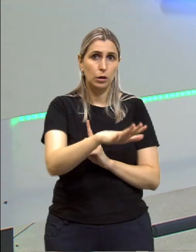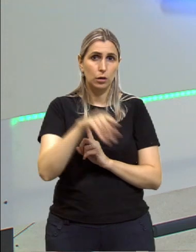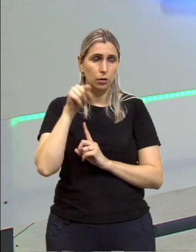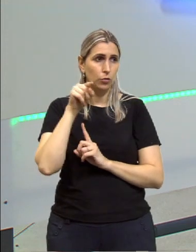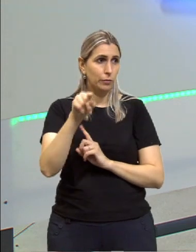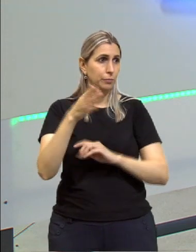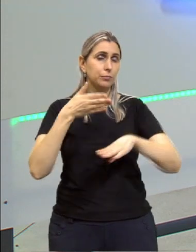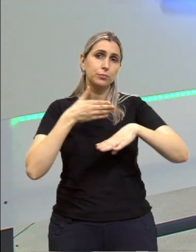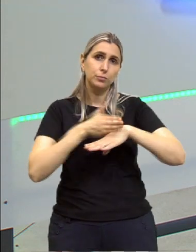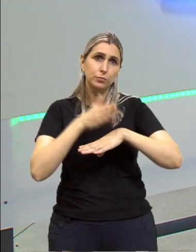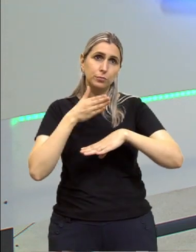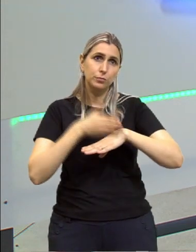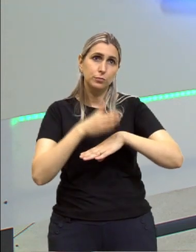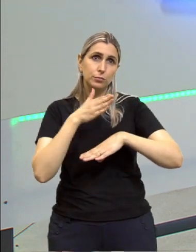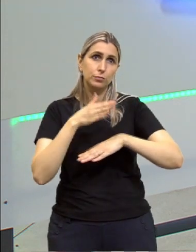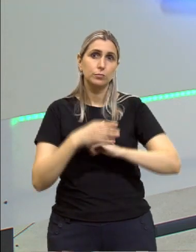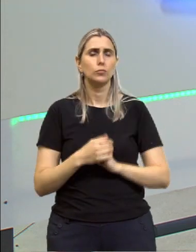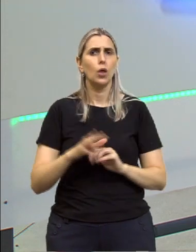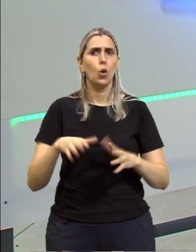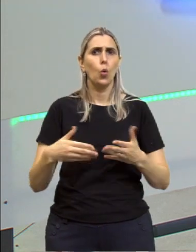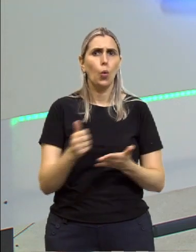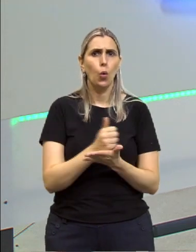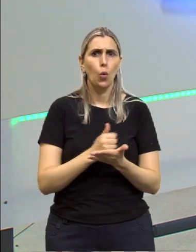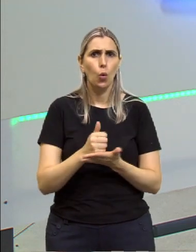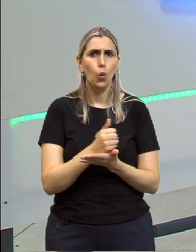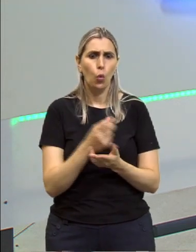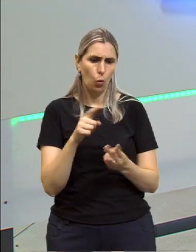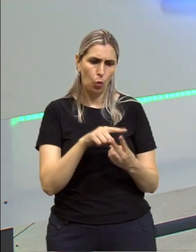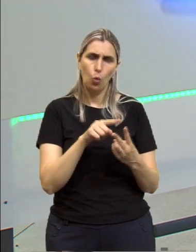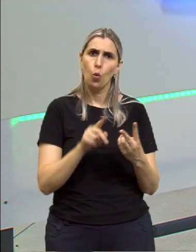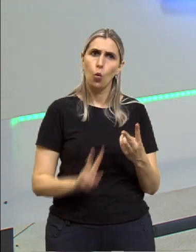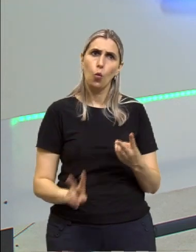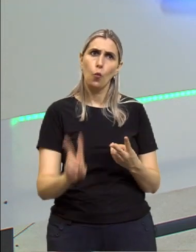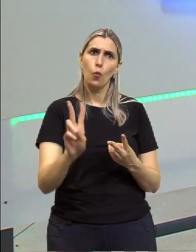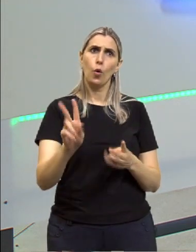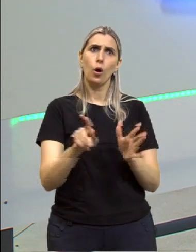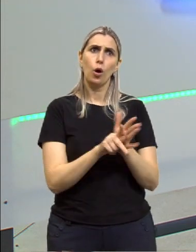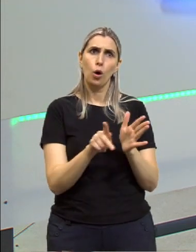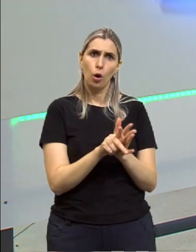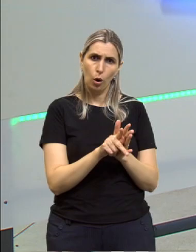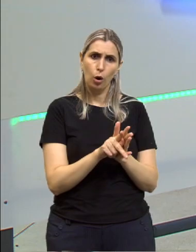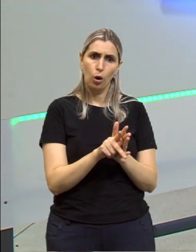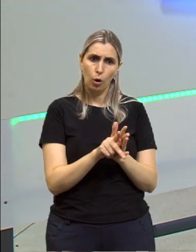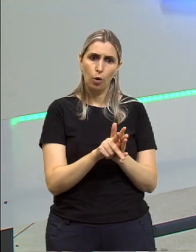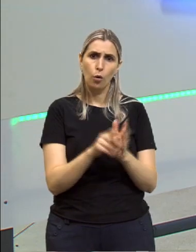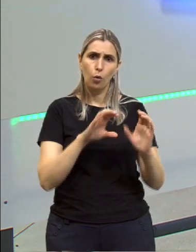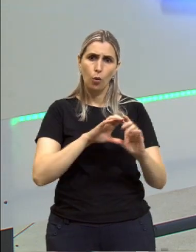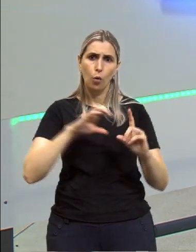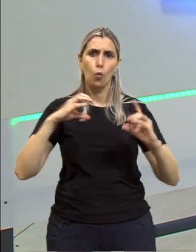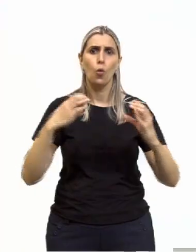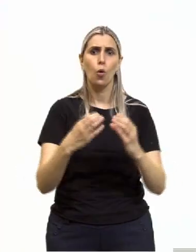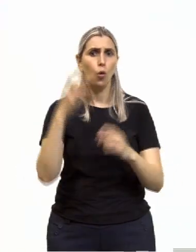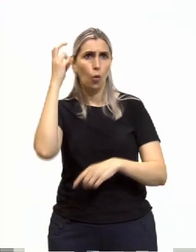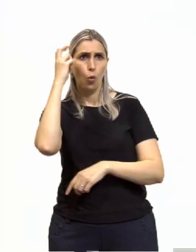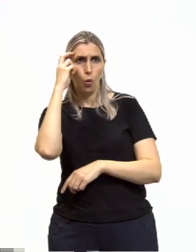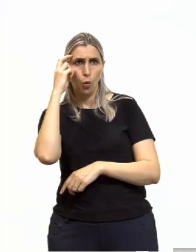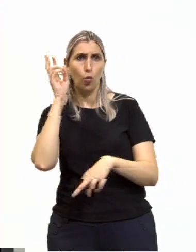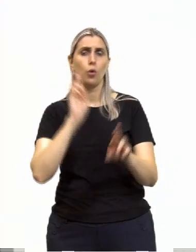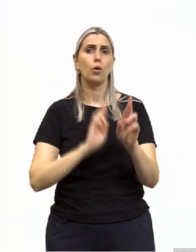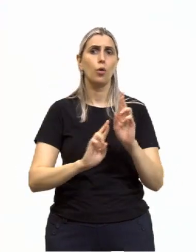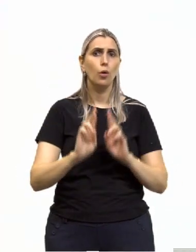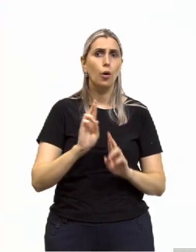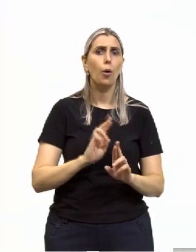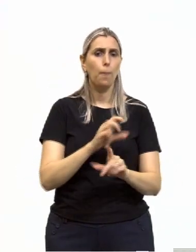pertence. Então, qual é a base dos valores próprios a uma comunidade ou cultura tem a ver o quê?